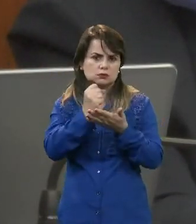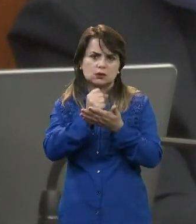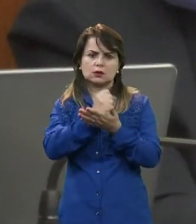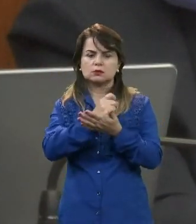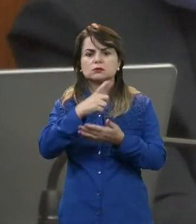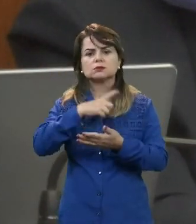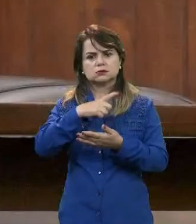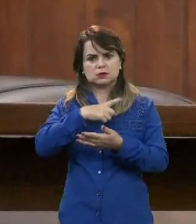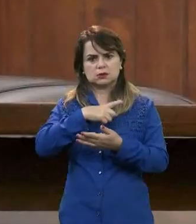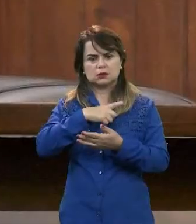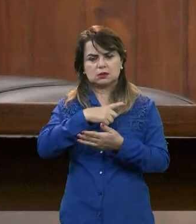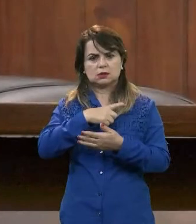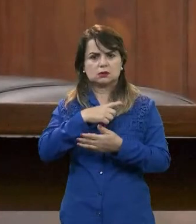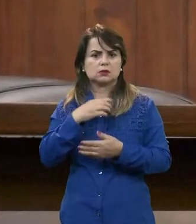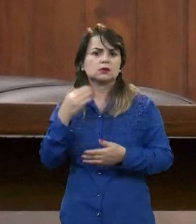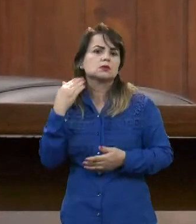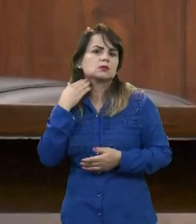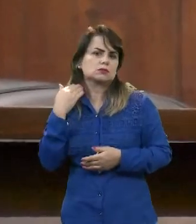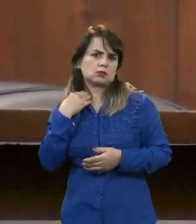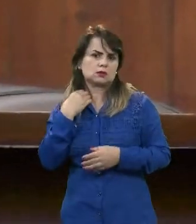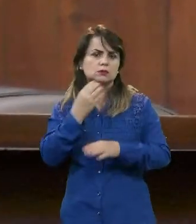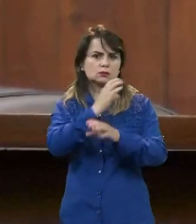seis parcelas pagas para poder repactuar.